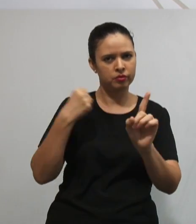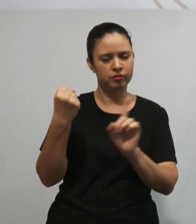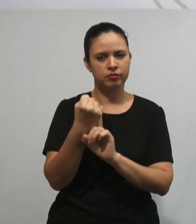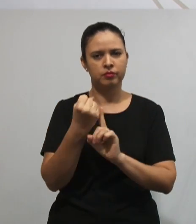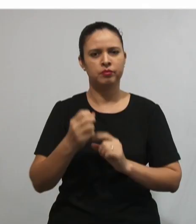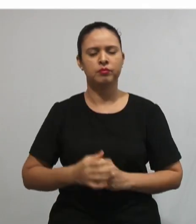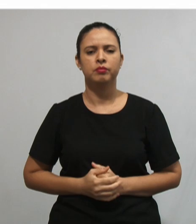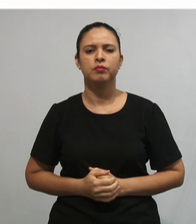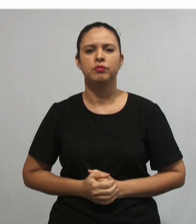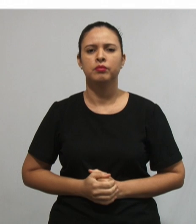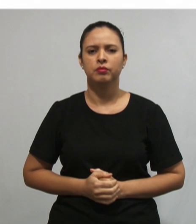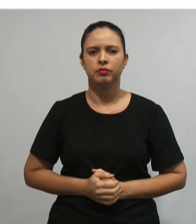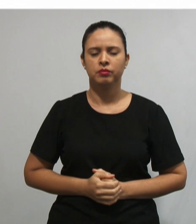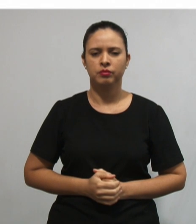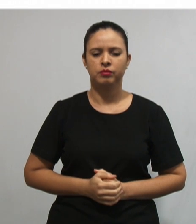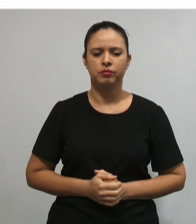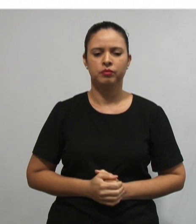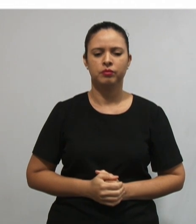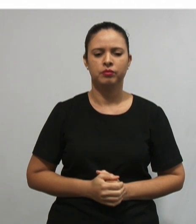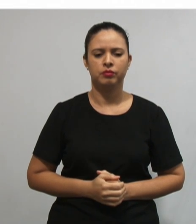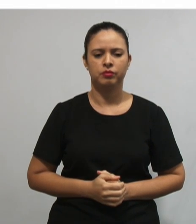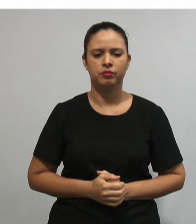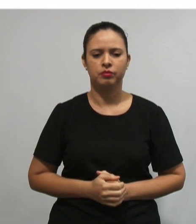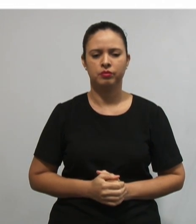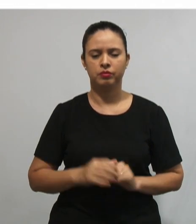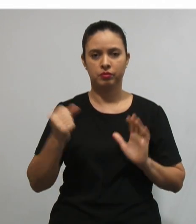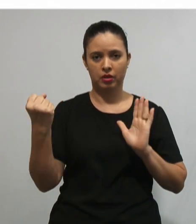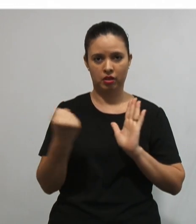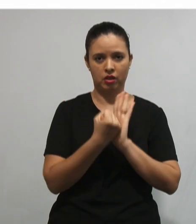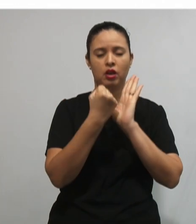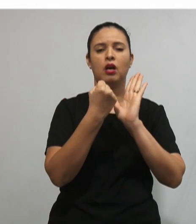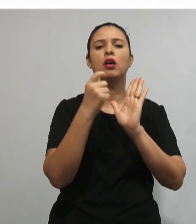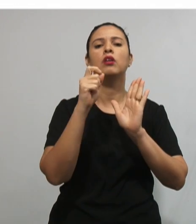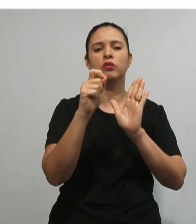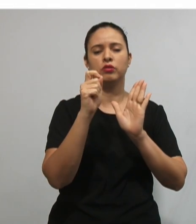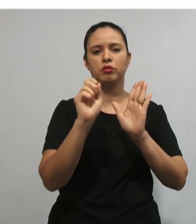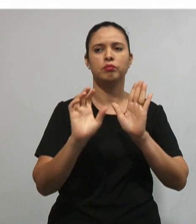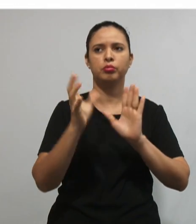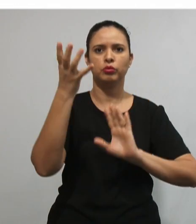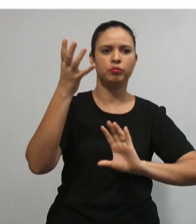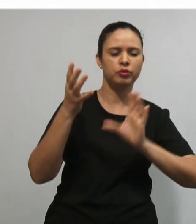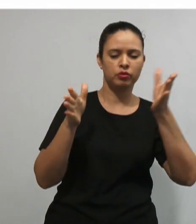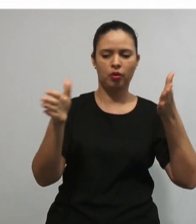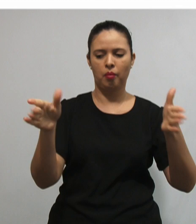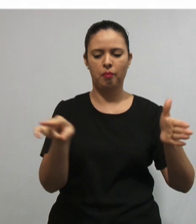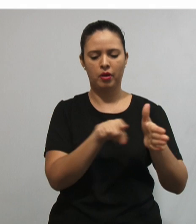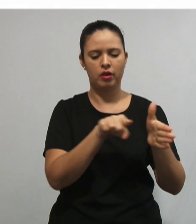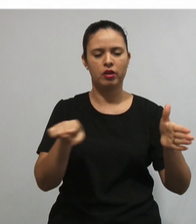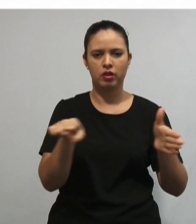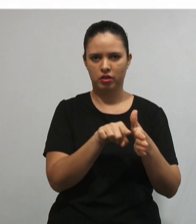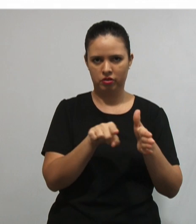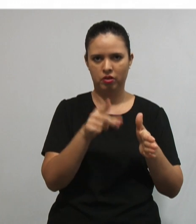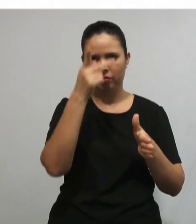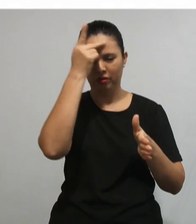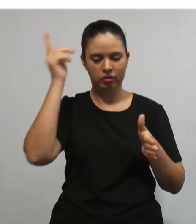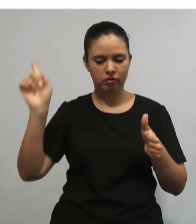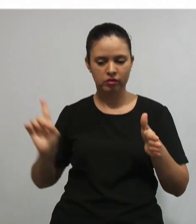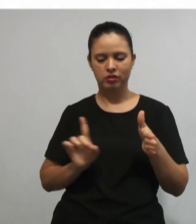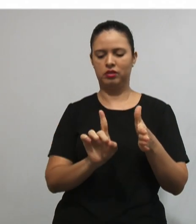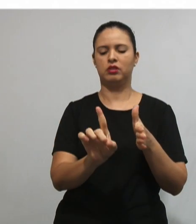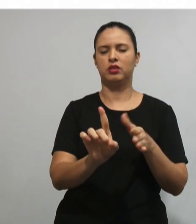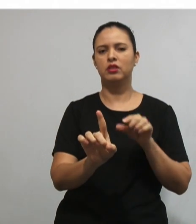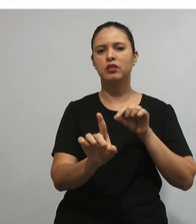dessa forma. Marcado pelos acontecimentos de seu tempo, ou seja, o tempo, o meio no qual o homem está inserido,